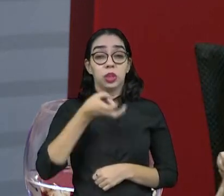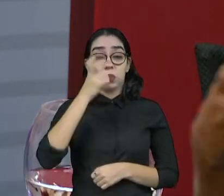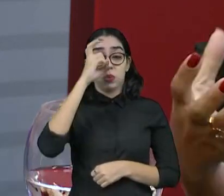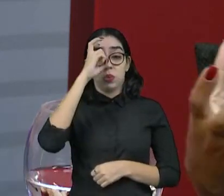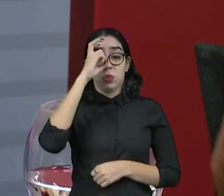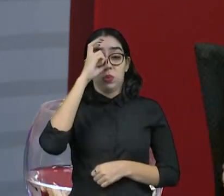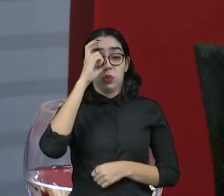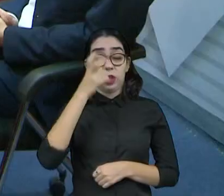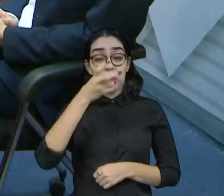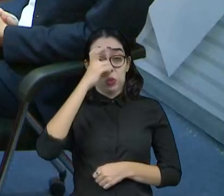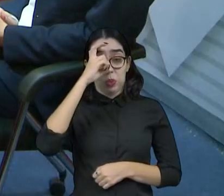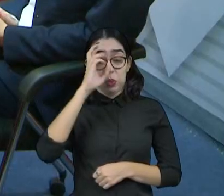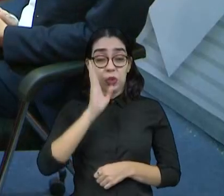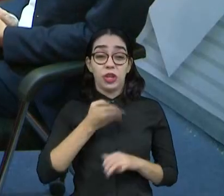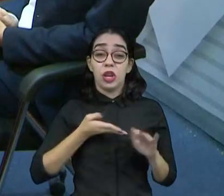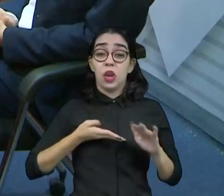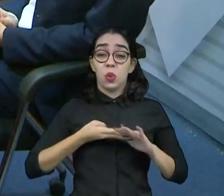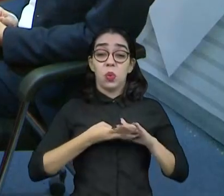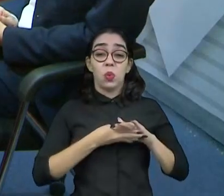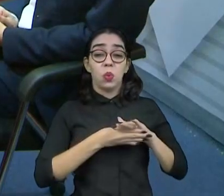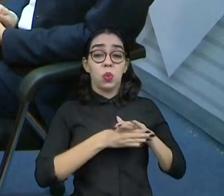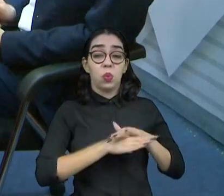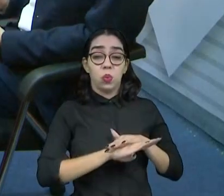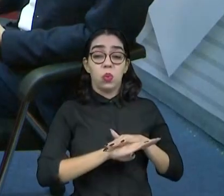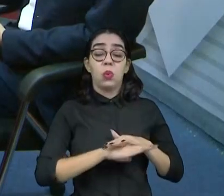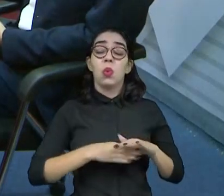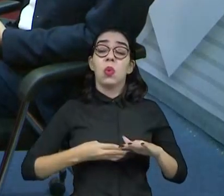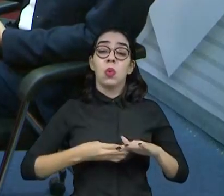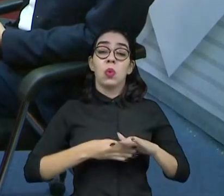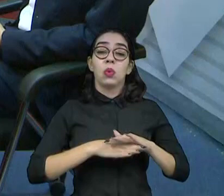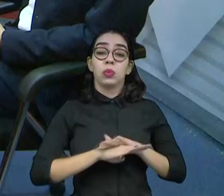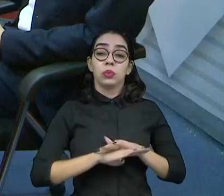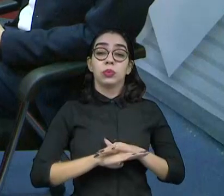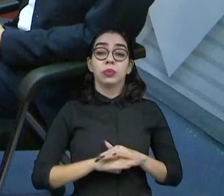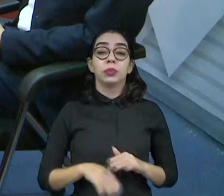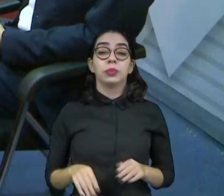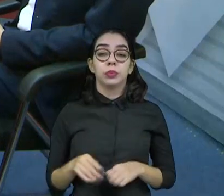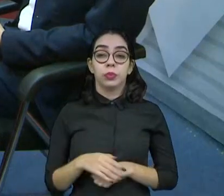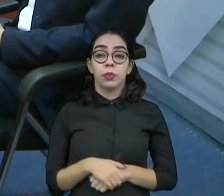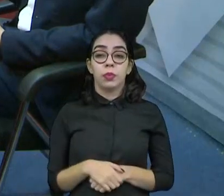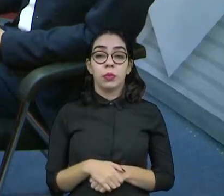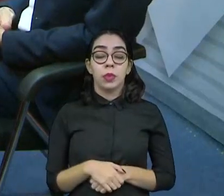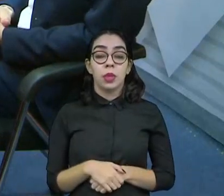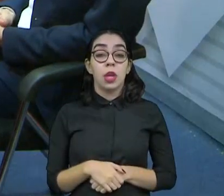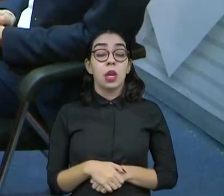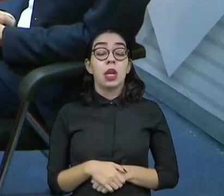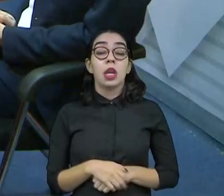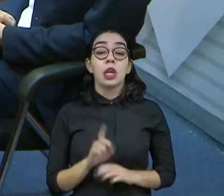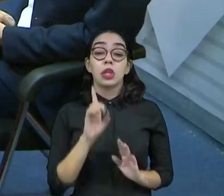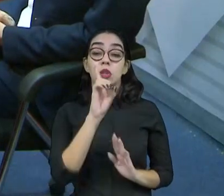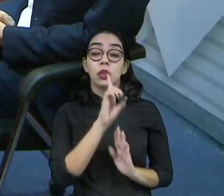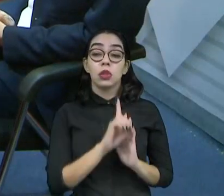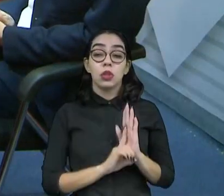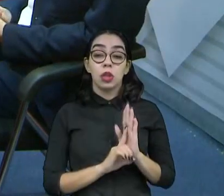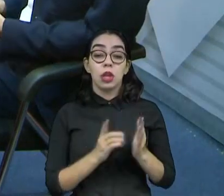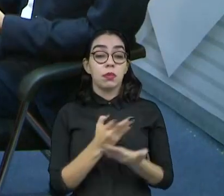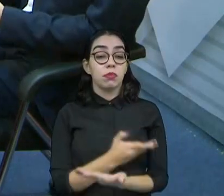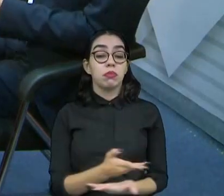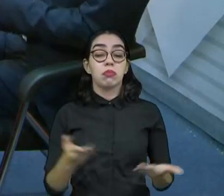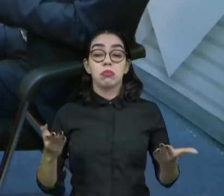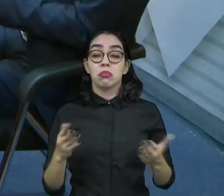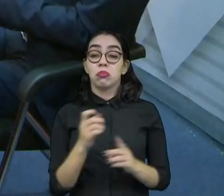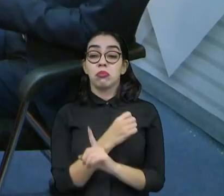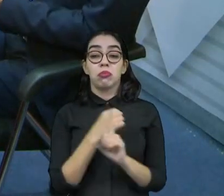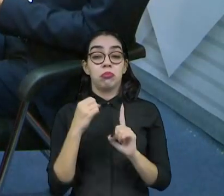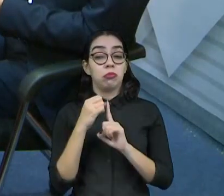campanha toda, Durante a campanha toda, 45 dias é a duração, né? É um cerceamento ao direito do eleitor de se informar. Isso. Porque, por